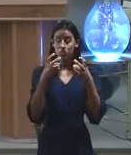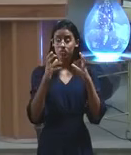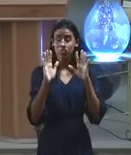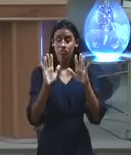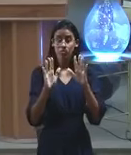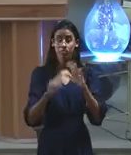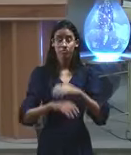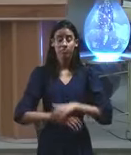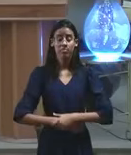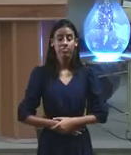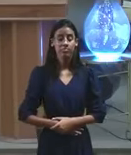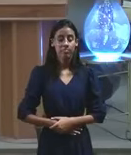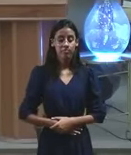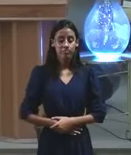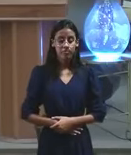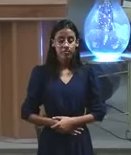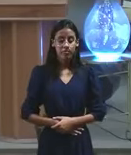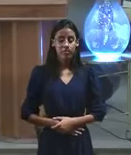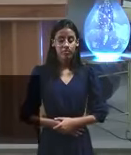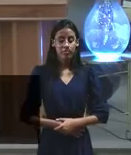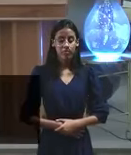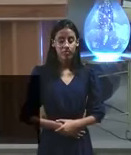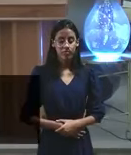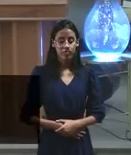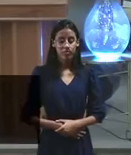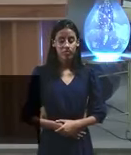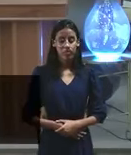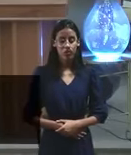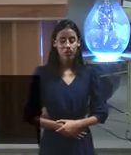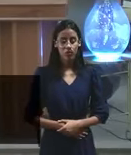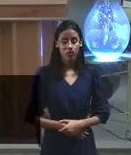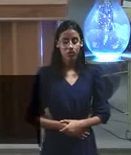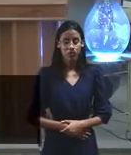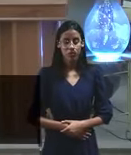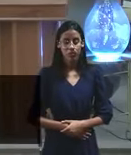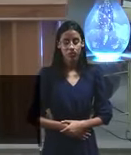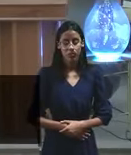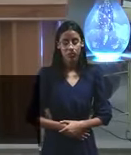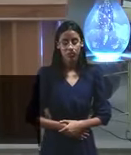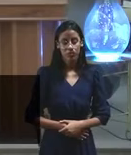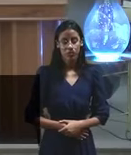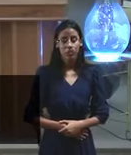como é que diz aí vocês? E do juízo, o que acontece?